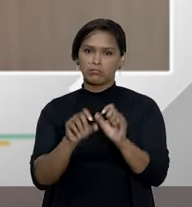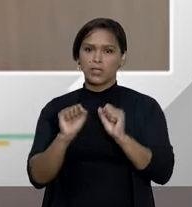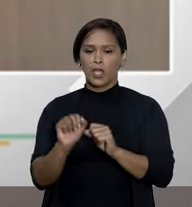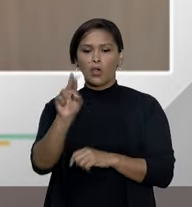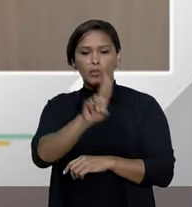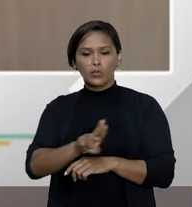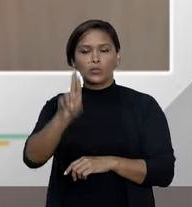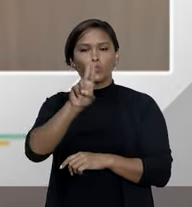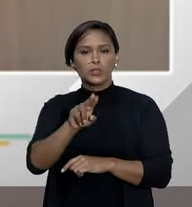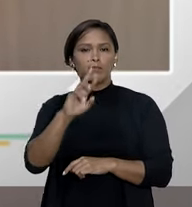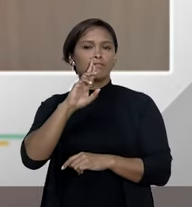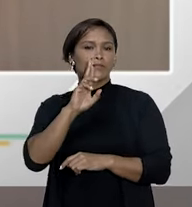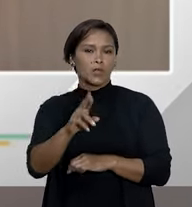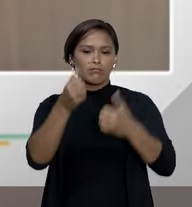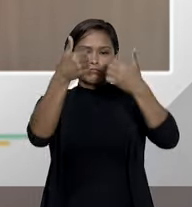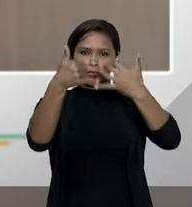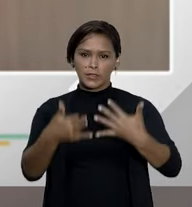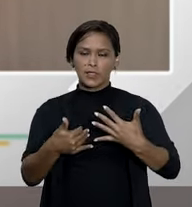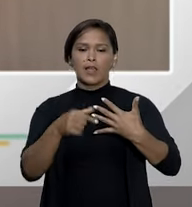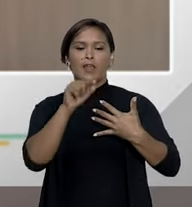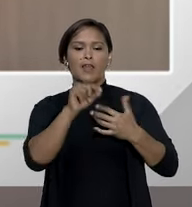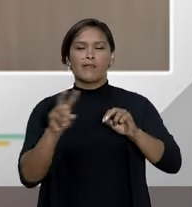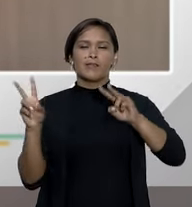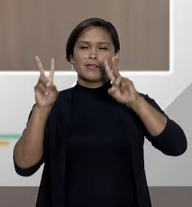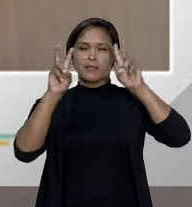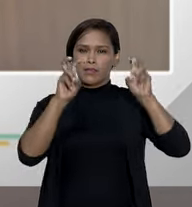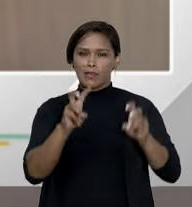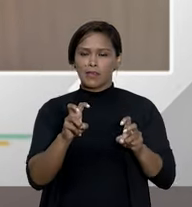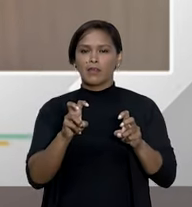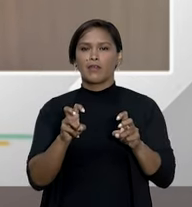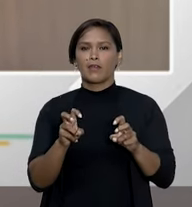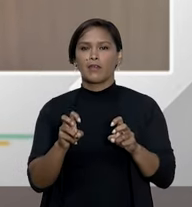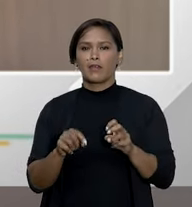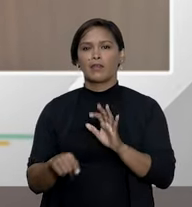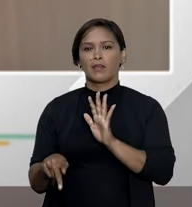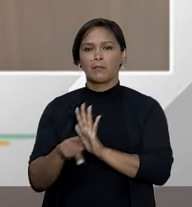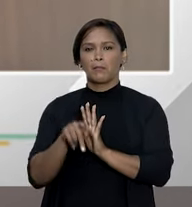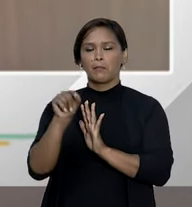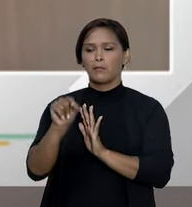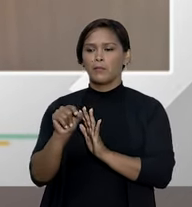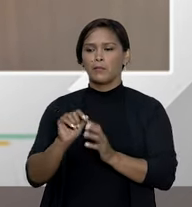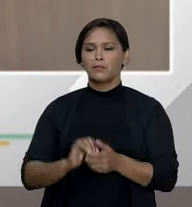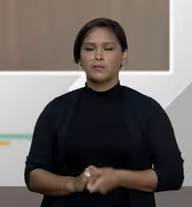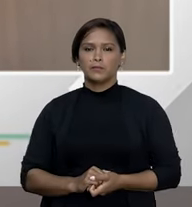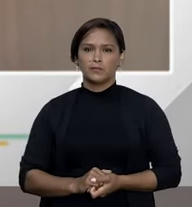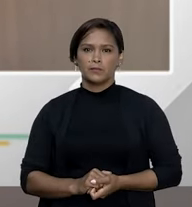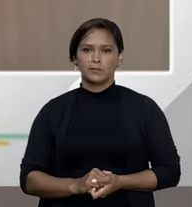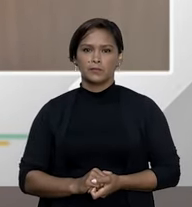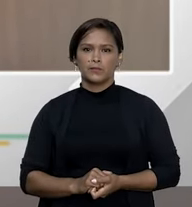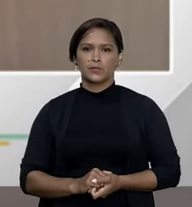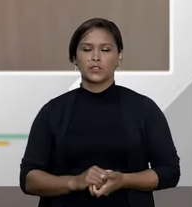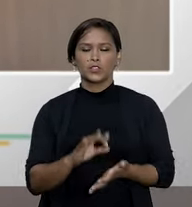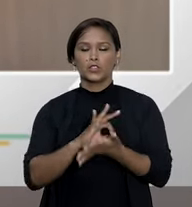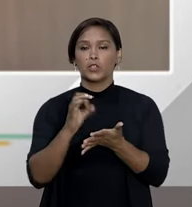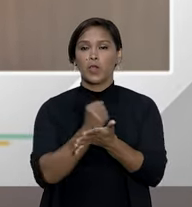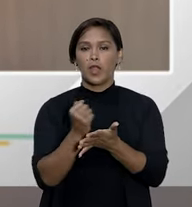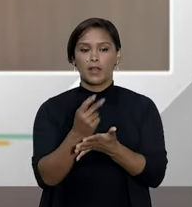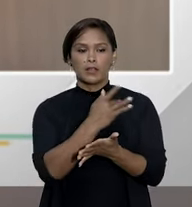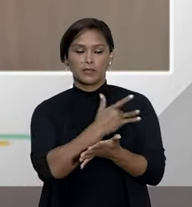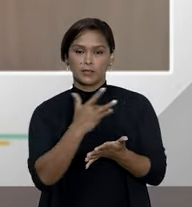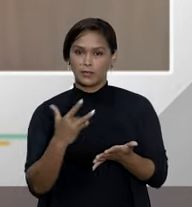é no que diz respeito a esse tema é do de plano de saúde